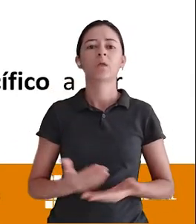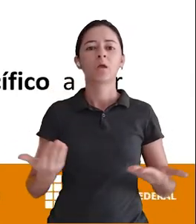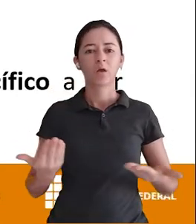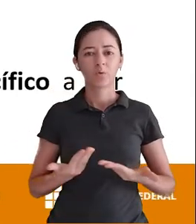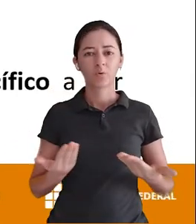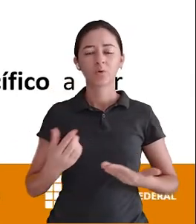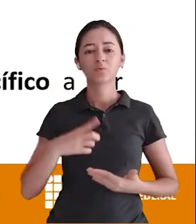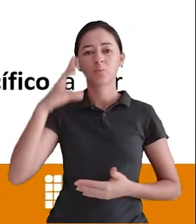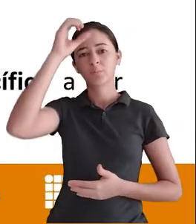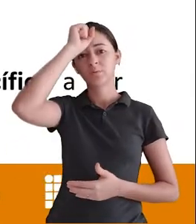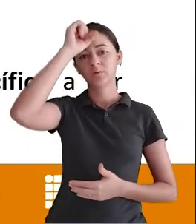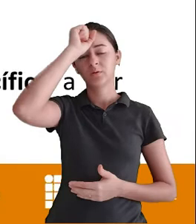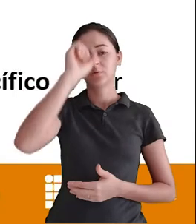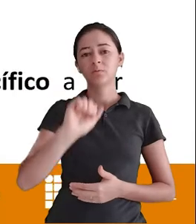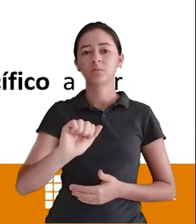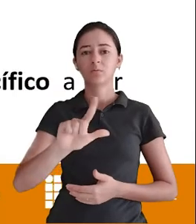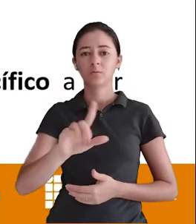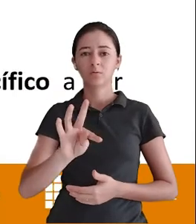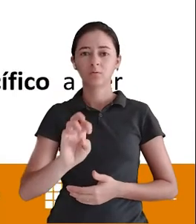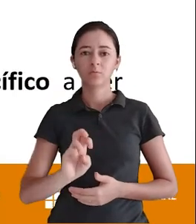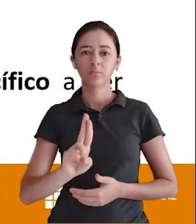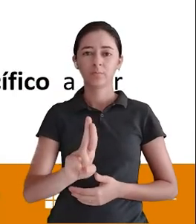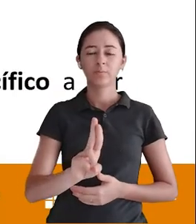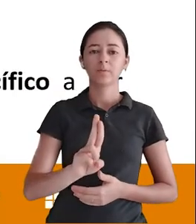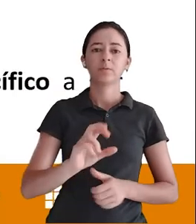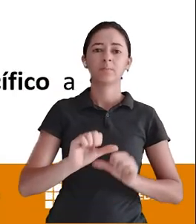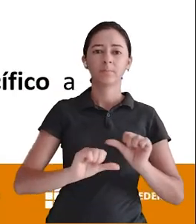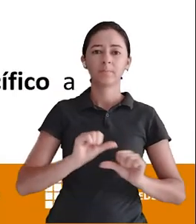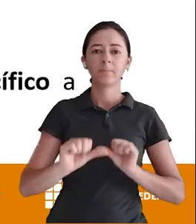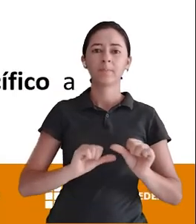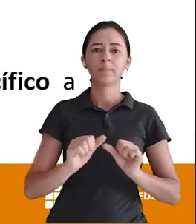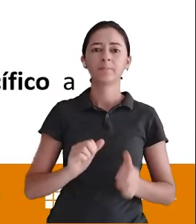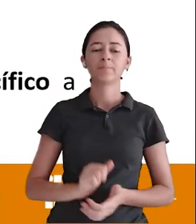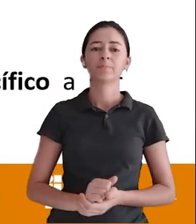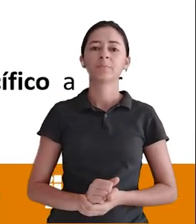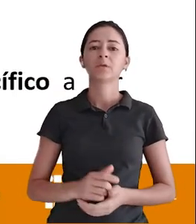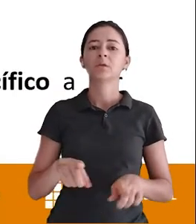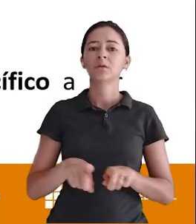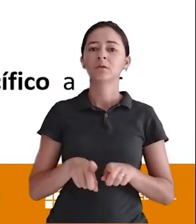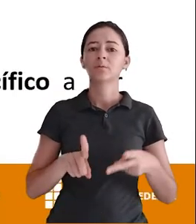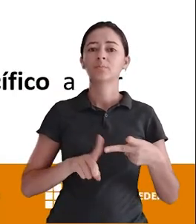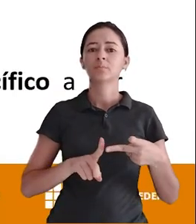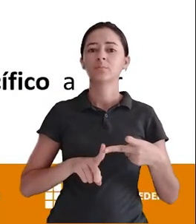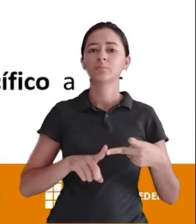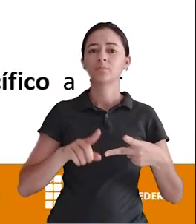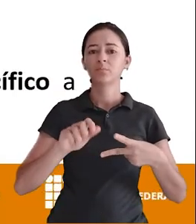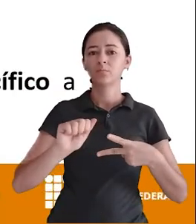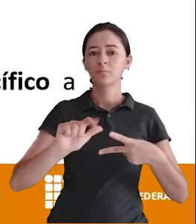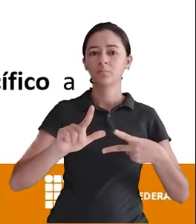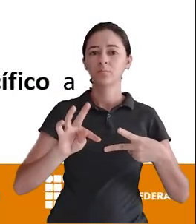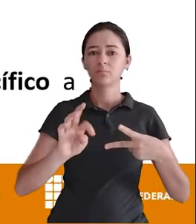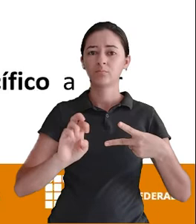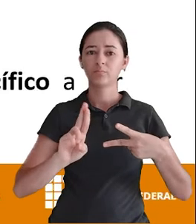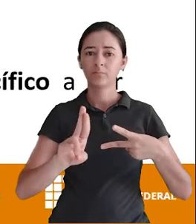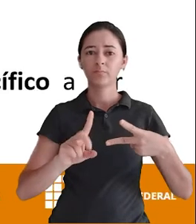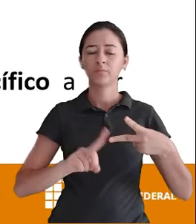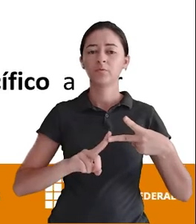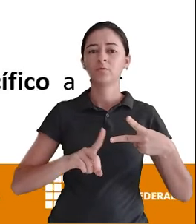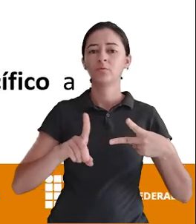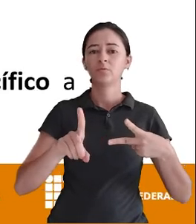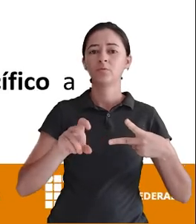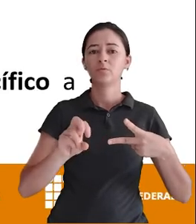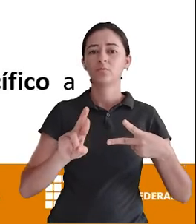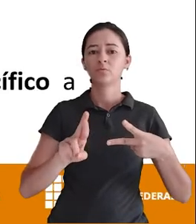vamos usar A prender na aula de hoje E o comando DROP TABLE Nós usamos Anotem ALTER TABLE E DROP TABLE Usamos